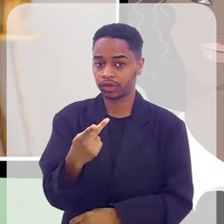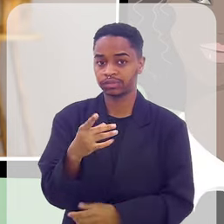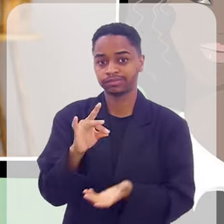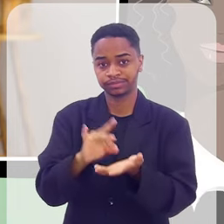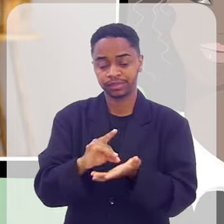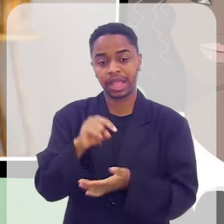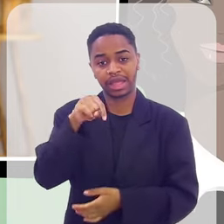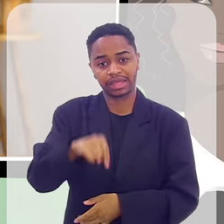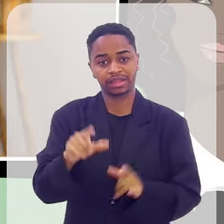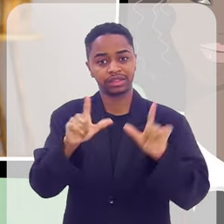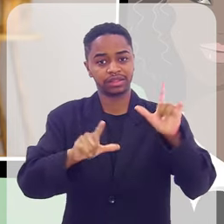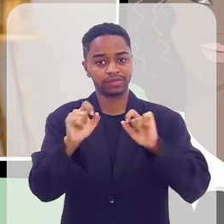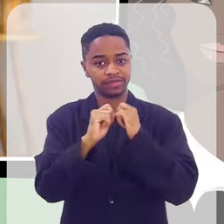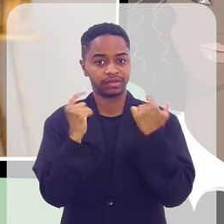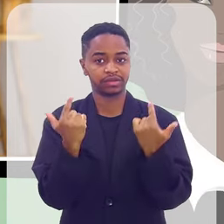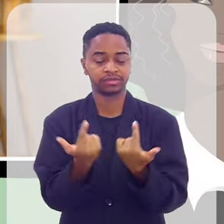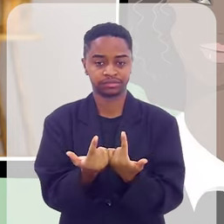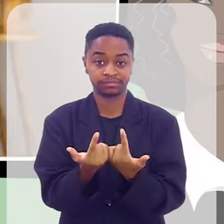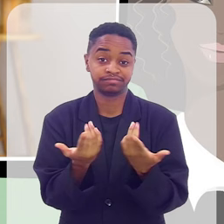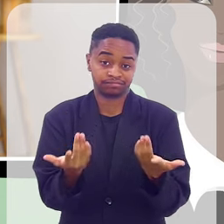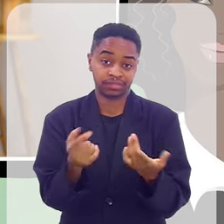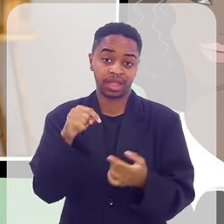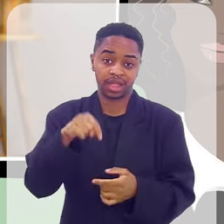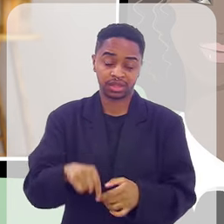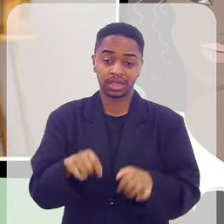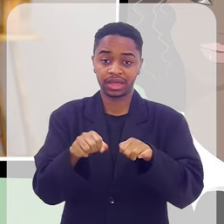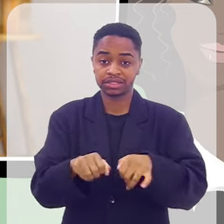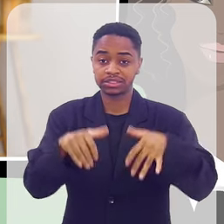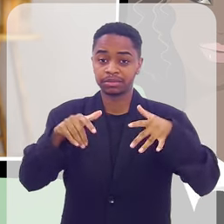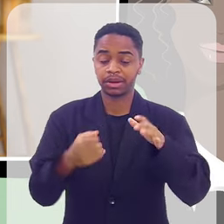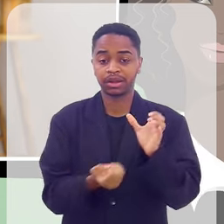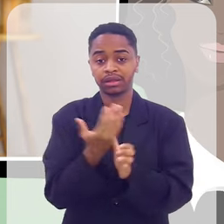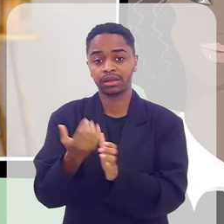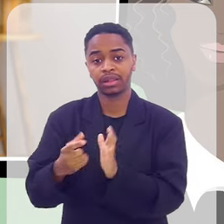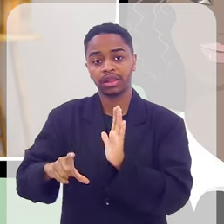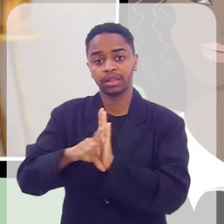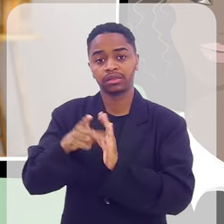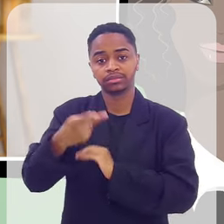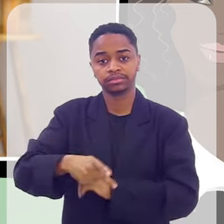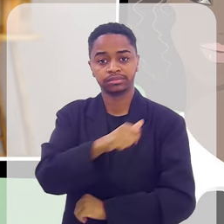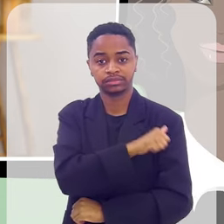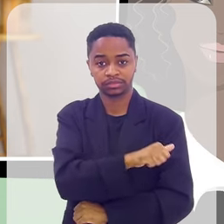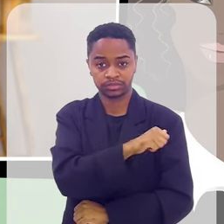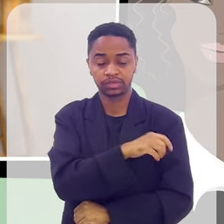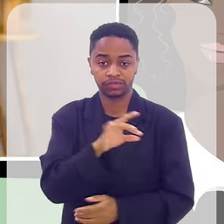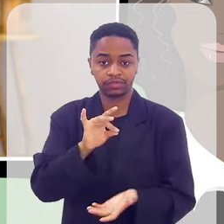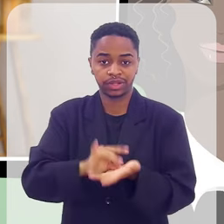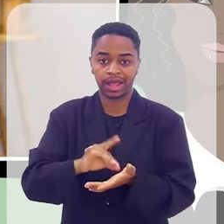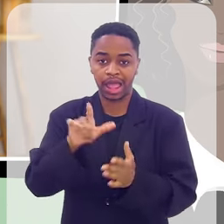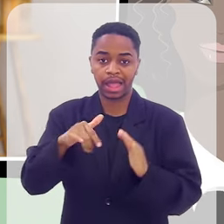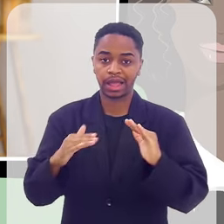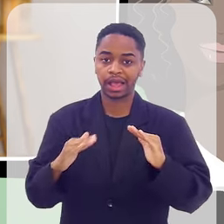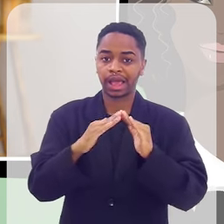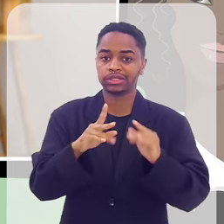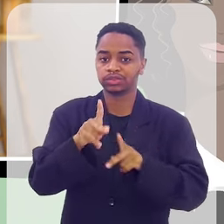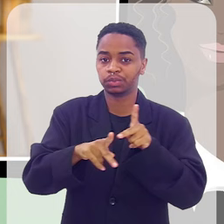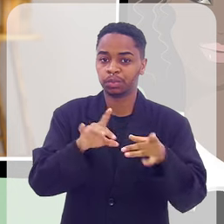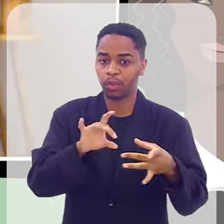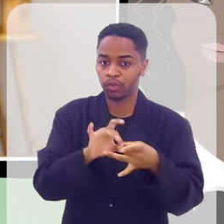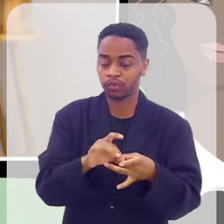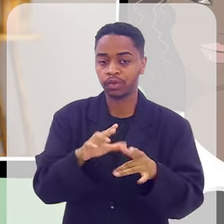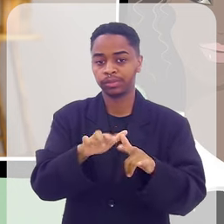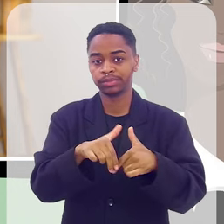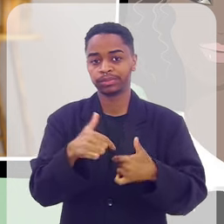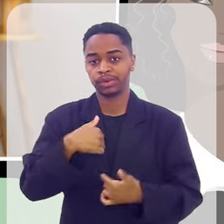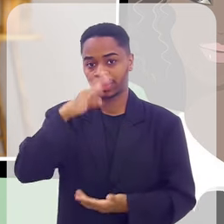realmente na TV Alerje, né? Assembleia Legislativa do Estado do Rio de Janeiro, que é a Casa do Povo. Então, por isso